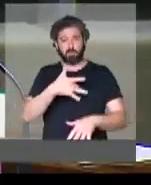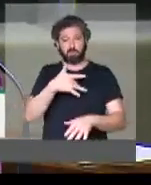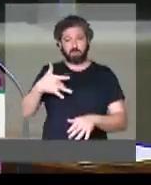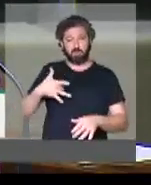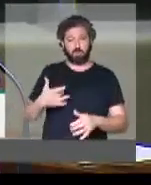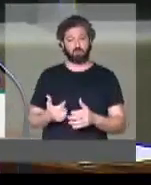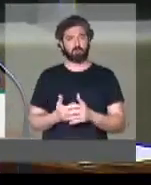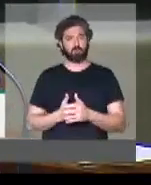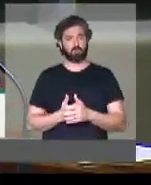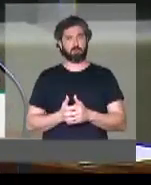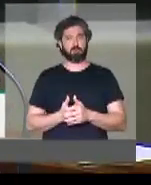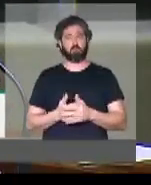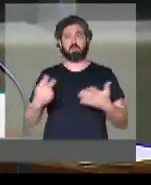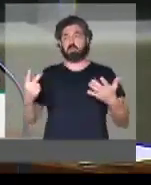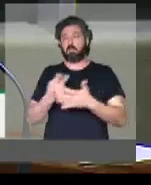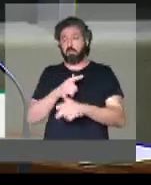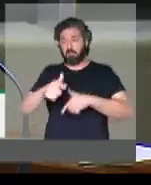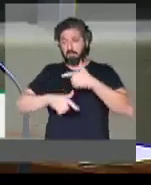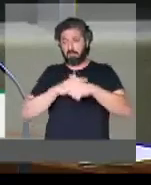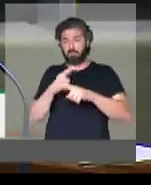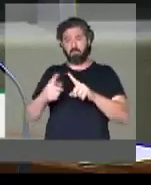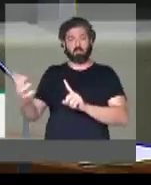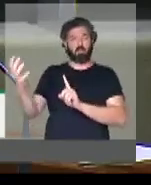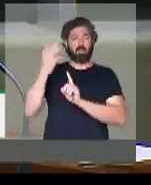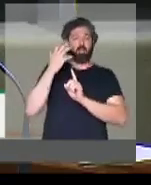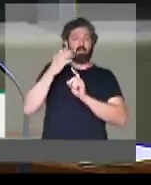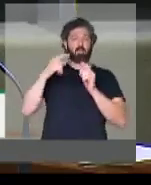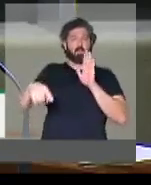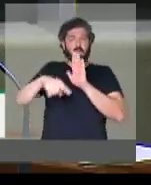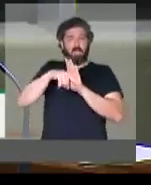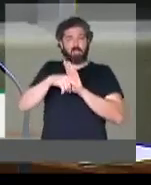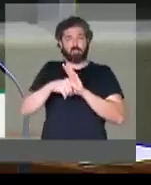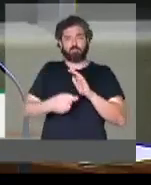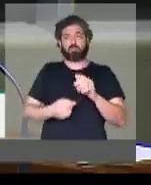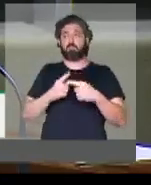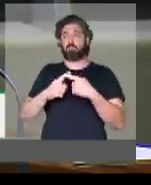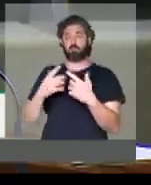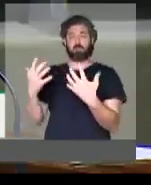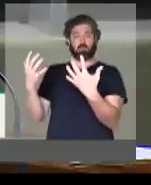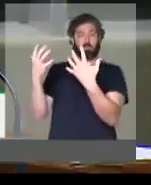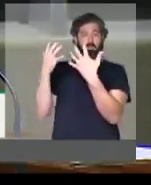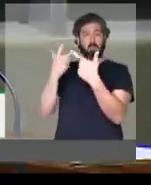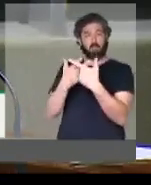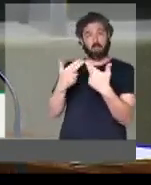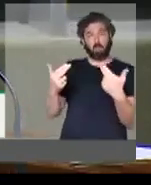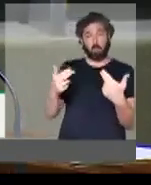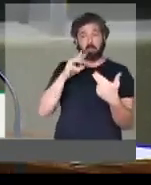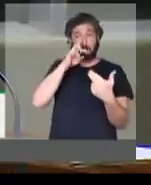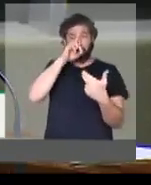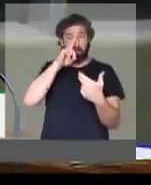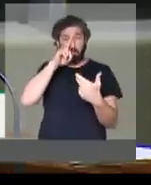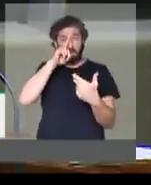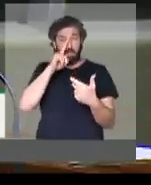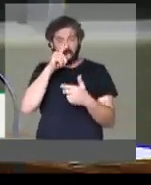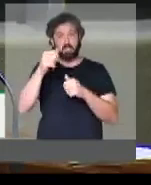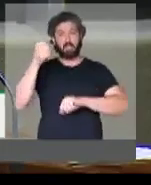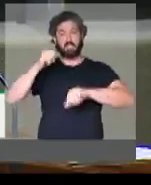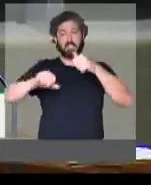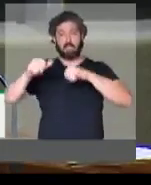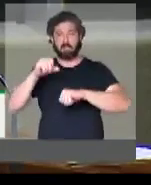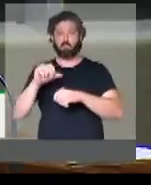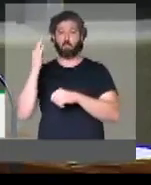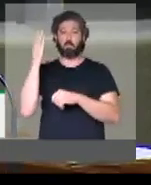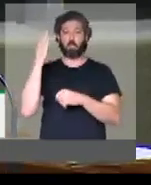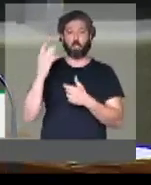saúde. Submetidos a danos de sua saúde por exposição a agentes perigosos, químicos,